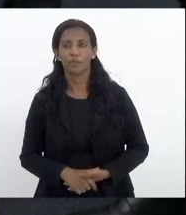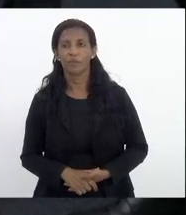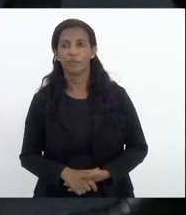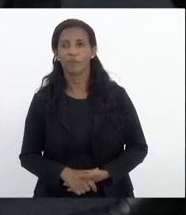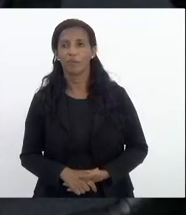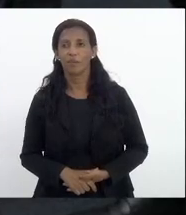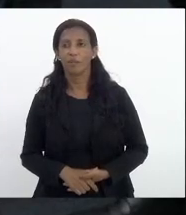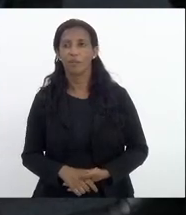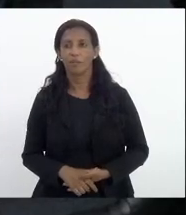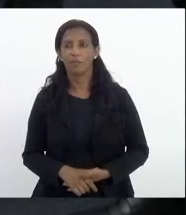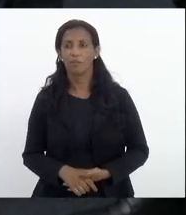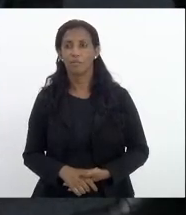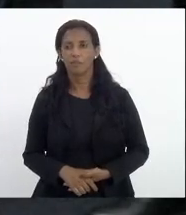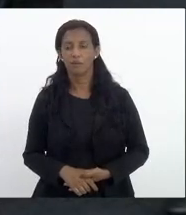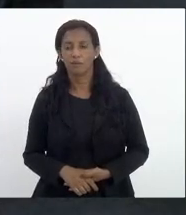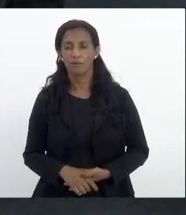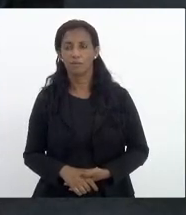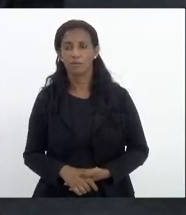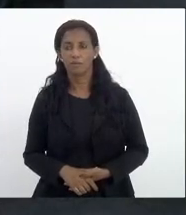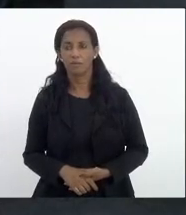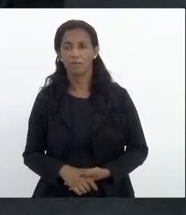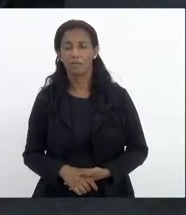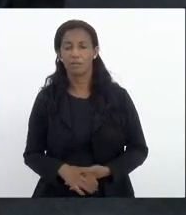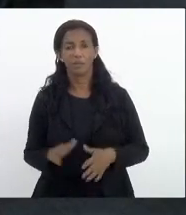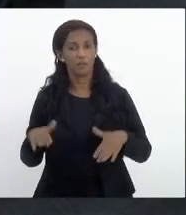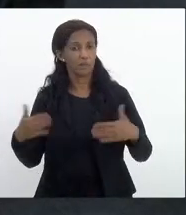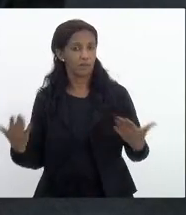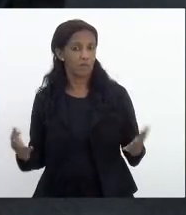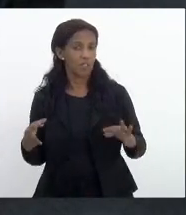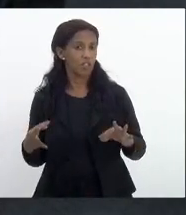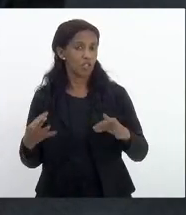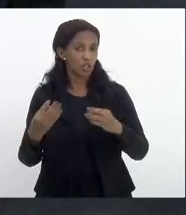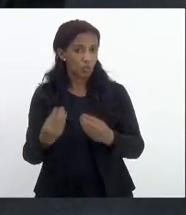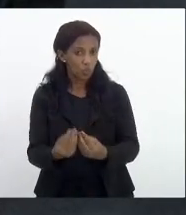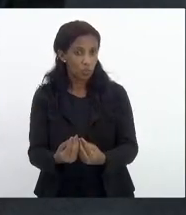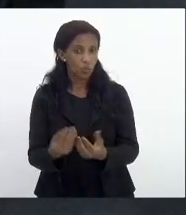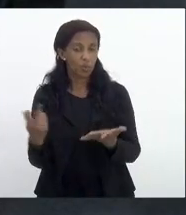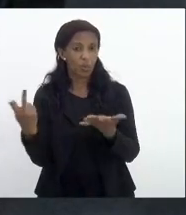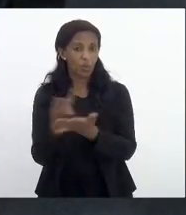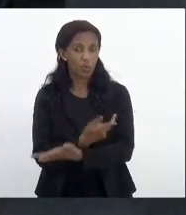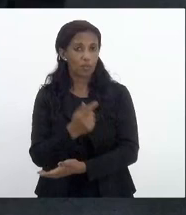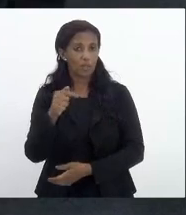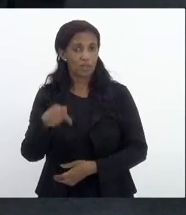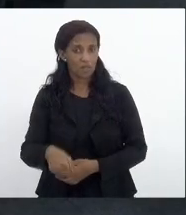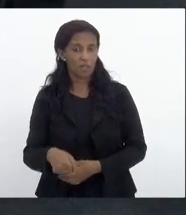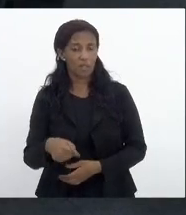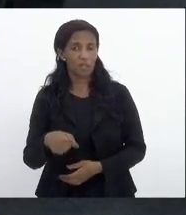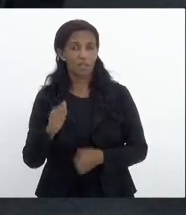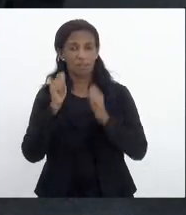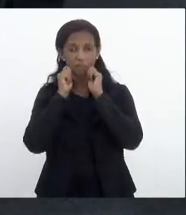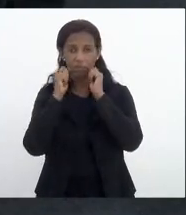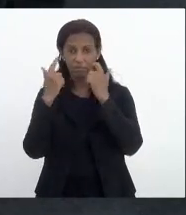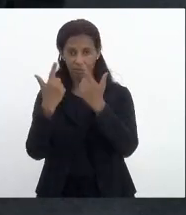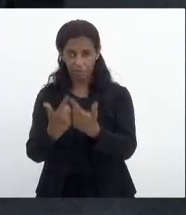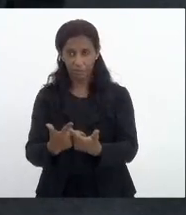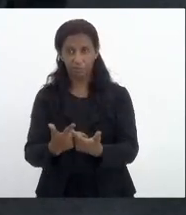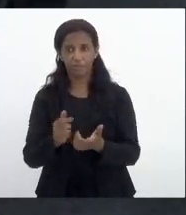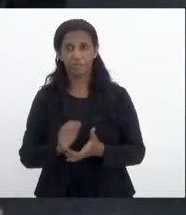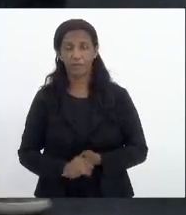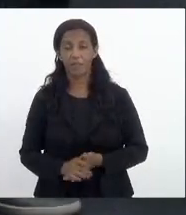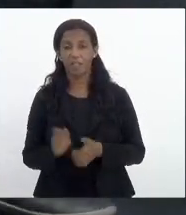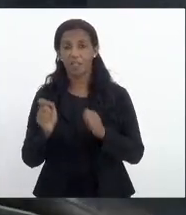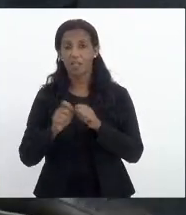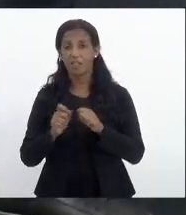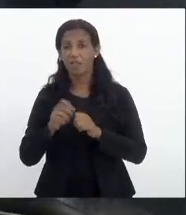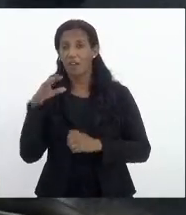evidente que tudo aqui tudo o que acontece aqui no parlamento se faz